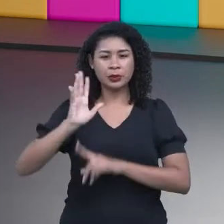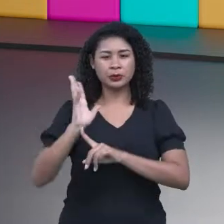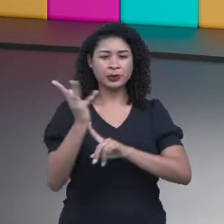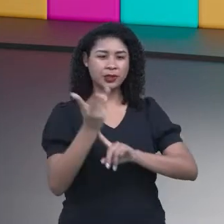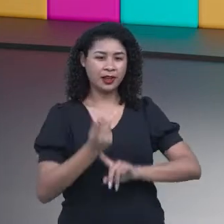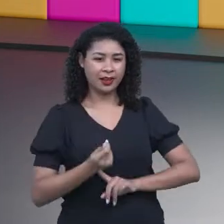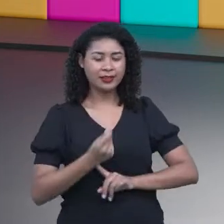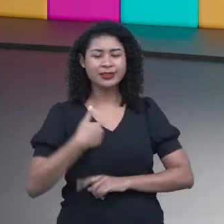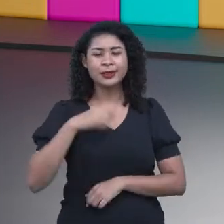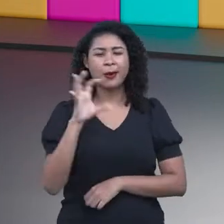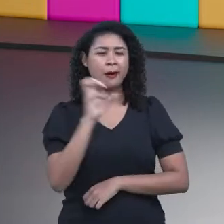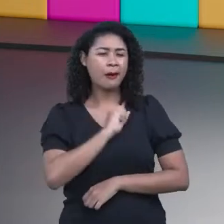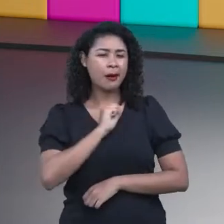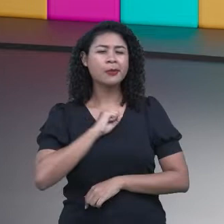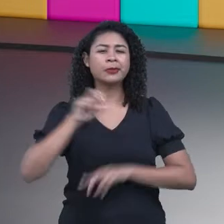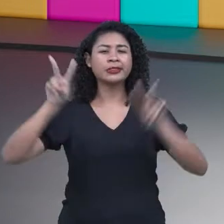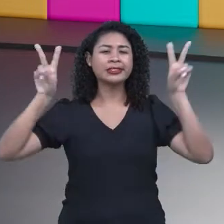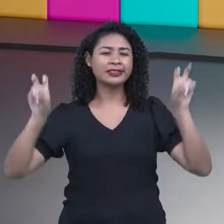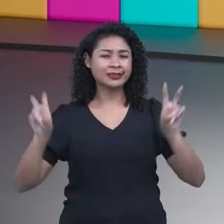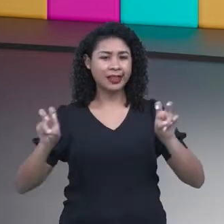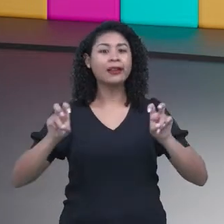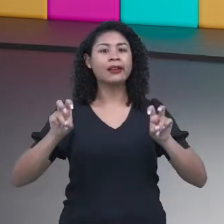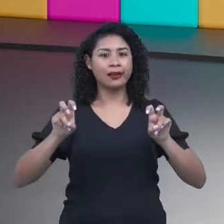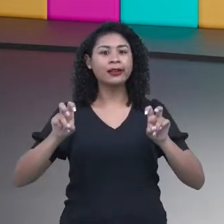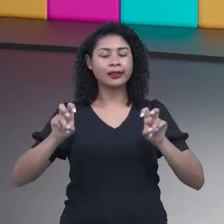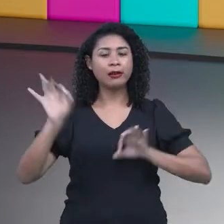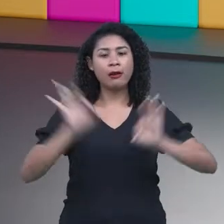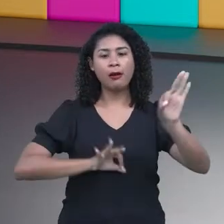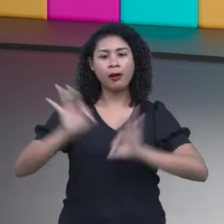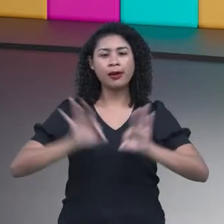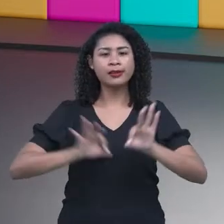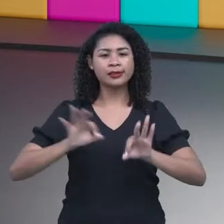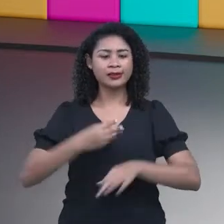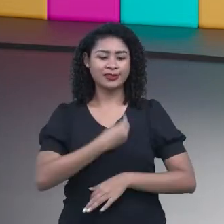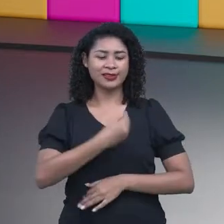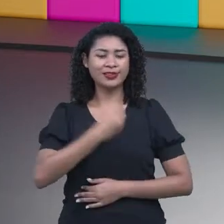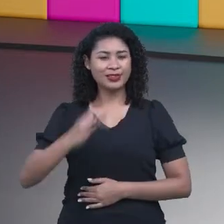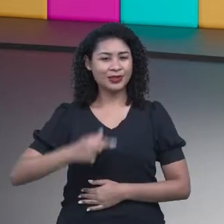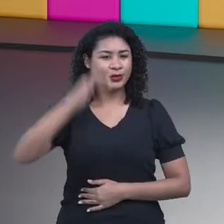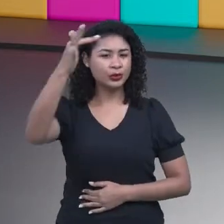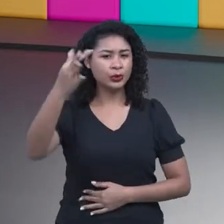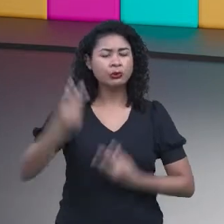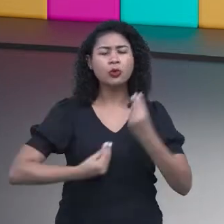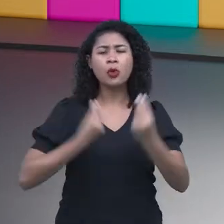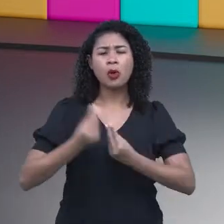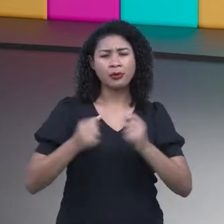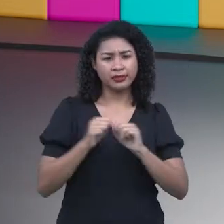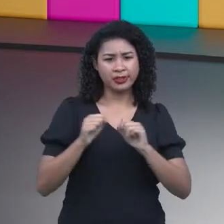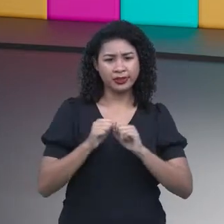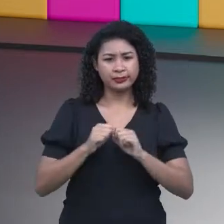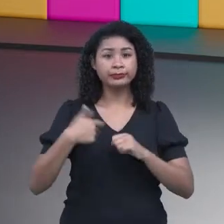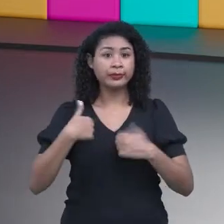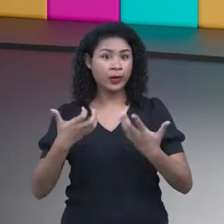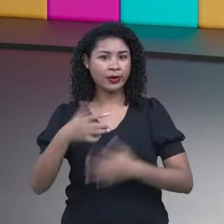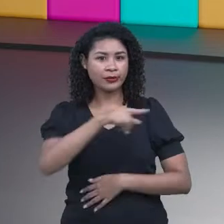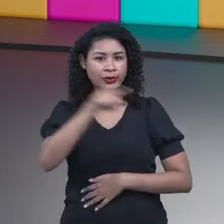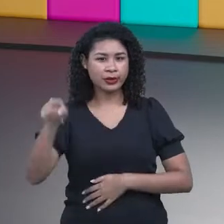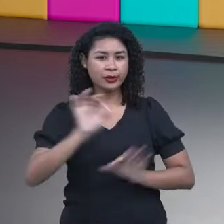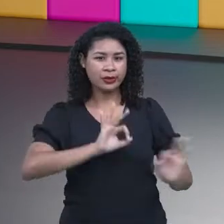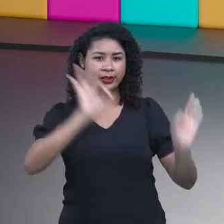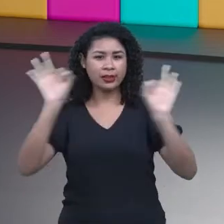é justamente um projeto de vida. O que projetar? Como projetar? E eu gostaria que vocês que estão aí assistindo nesse momento,